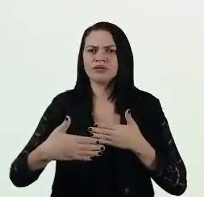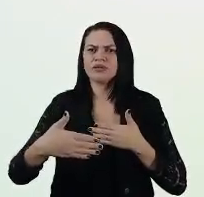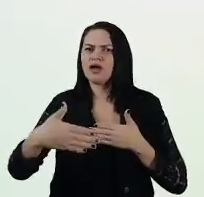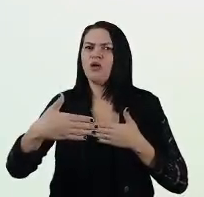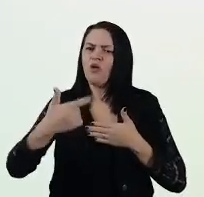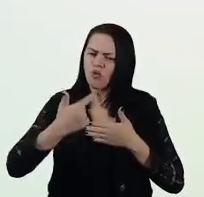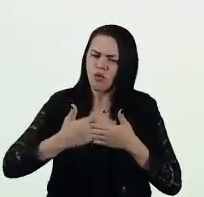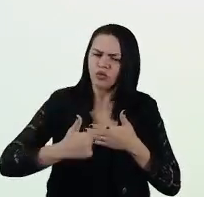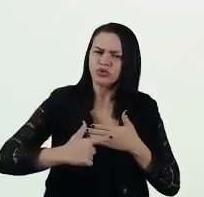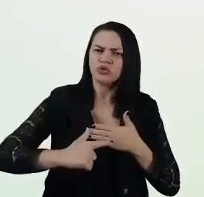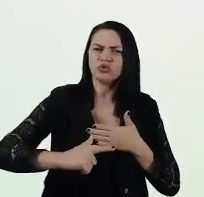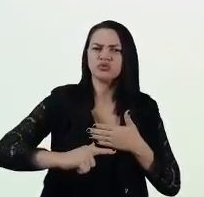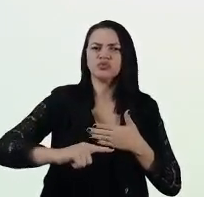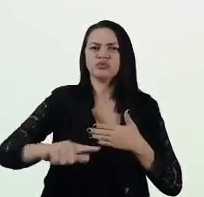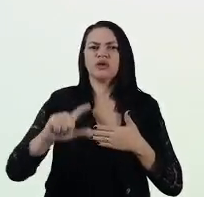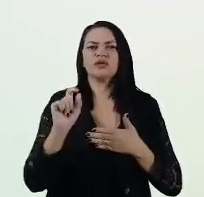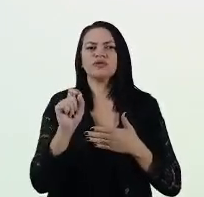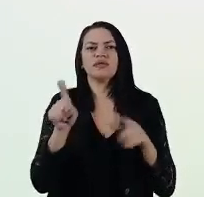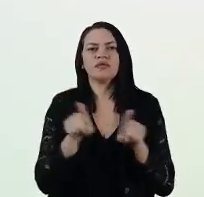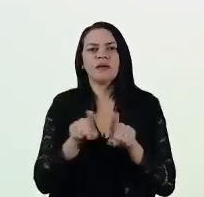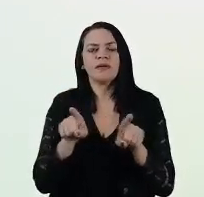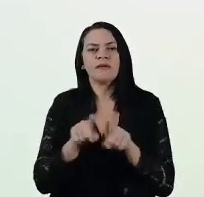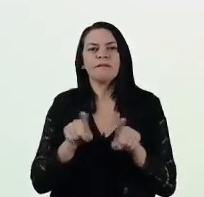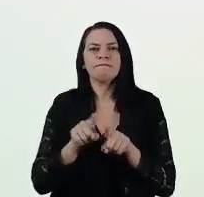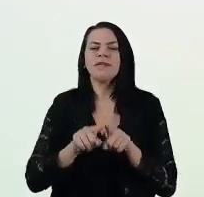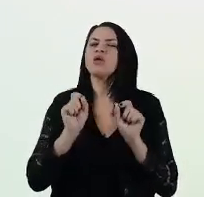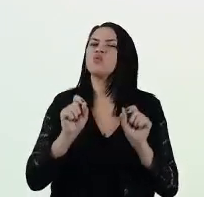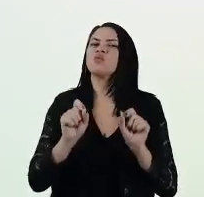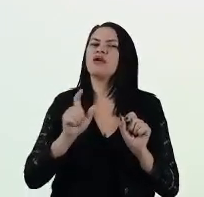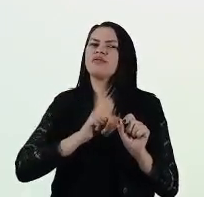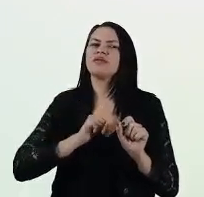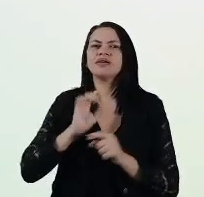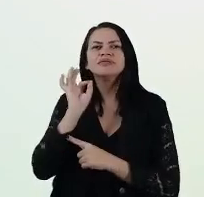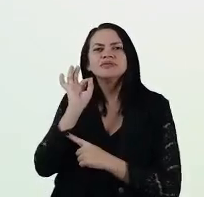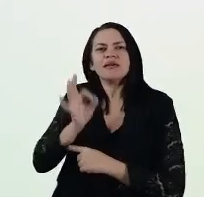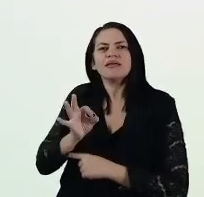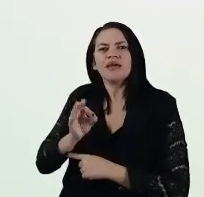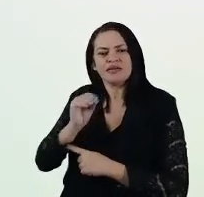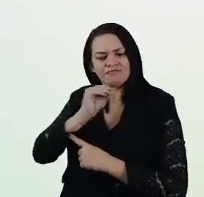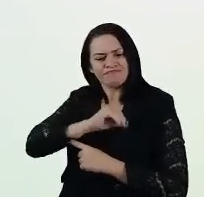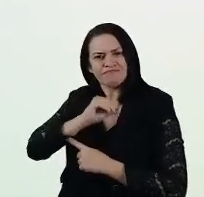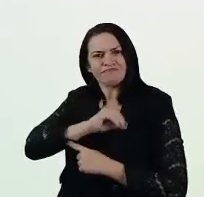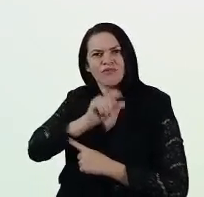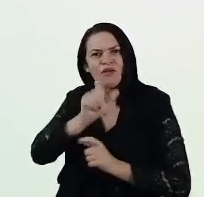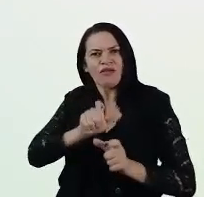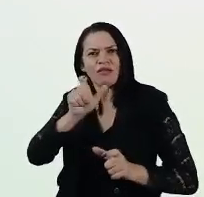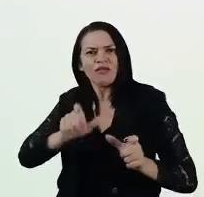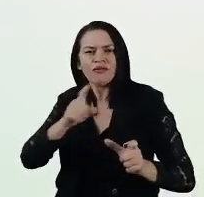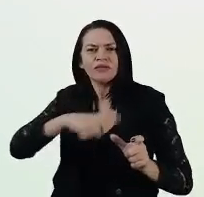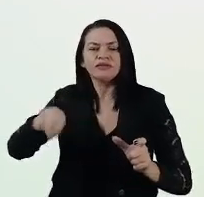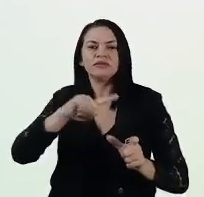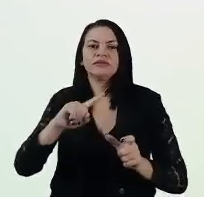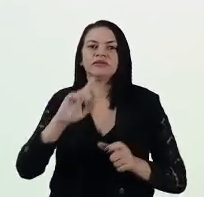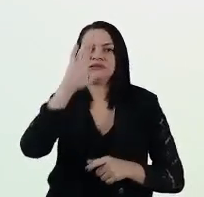continuidade e perenização da renda básica de cidadania,